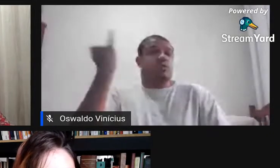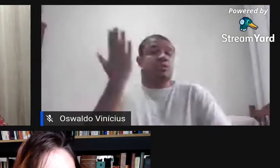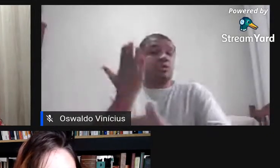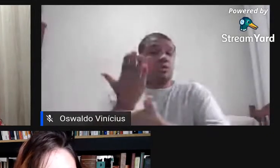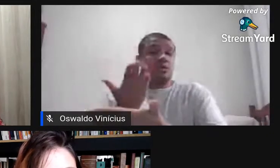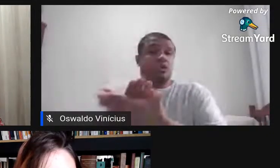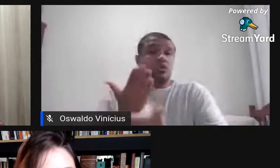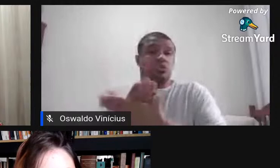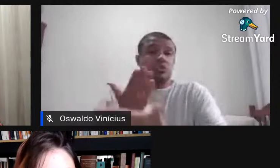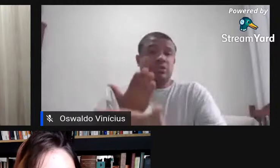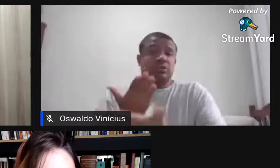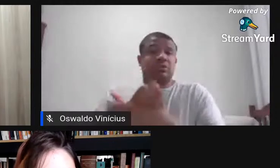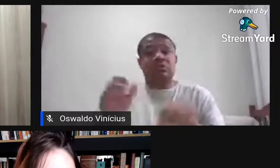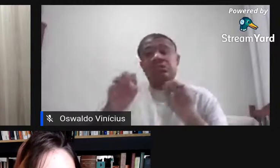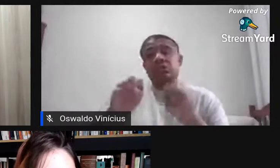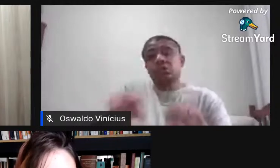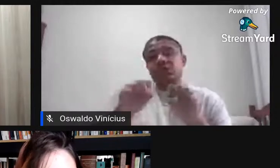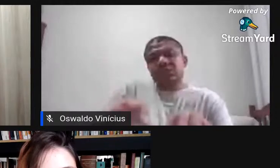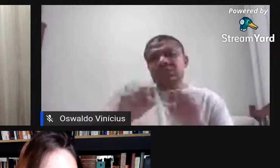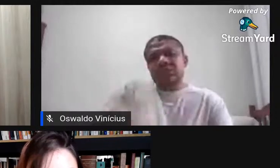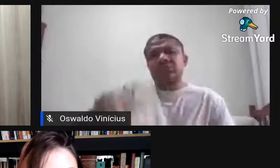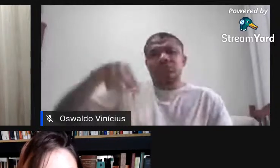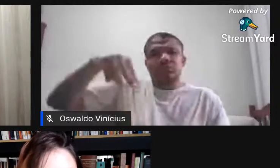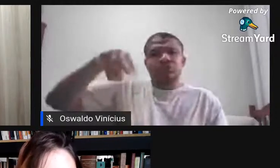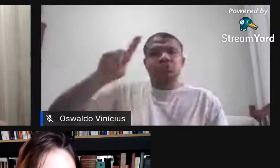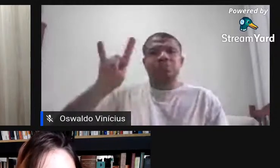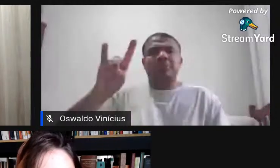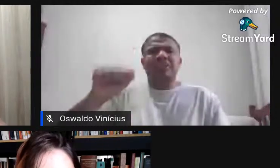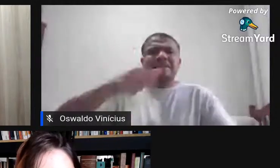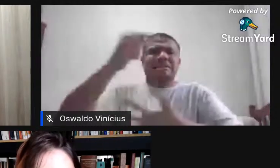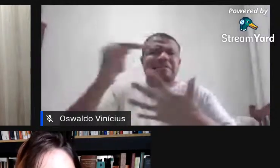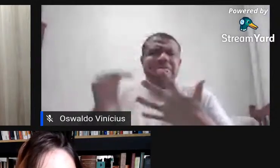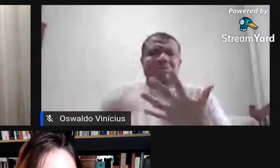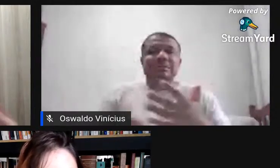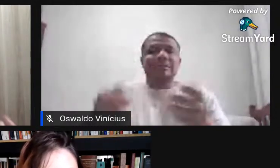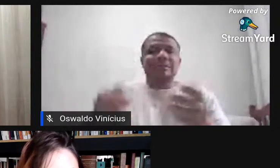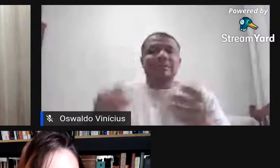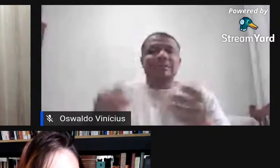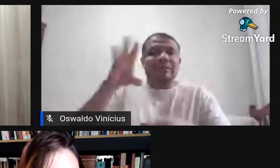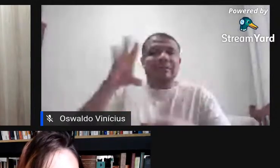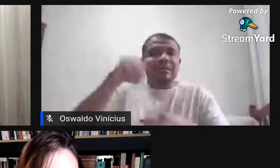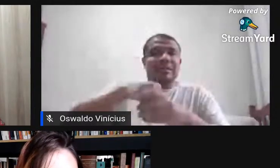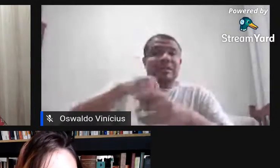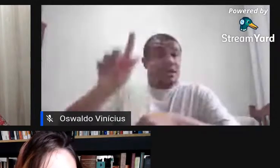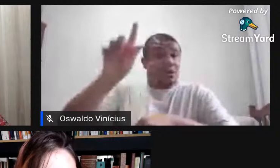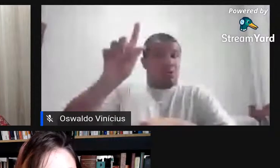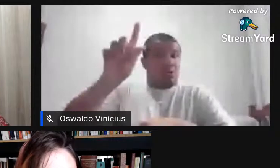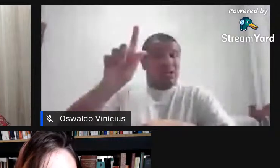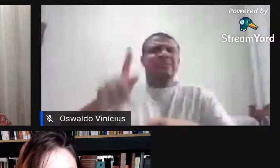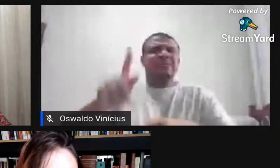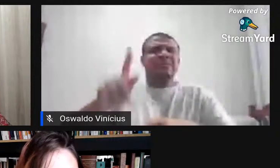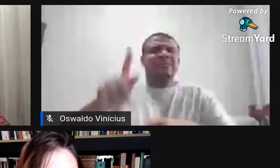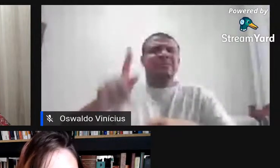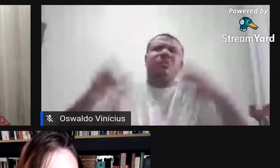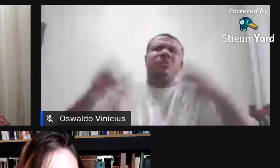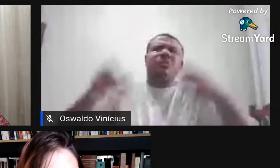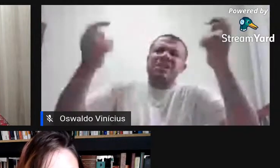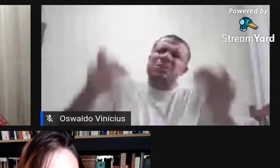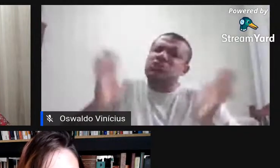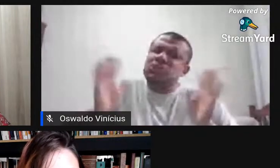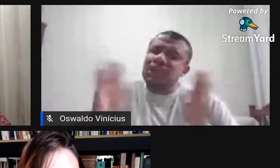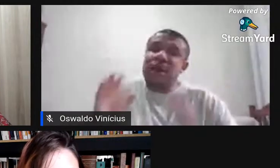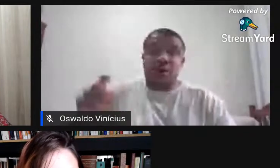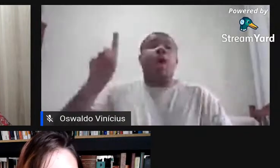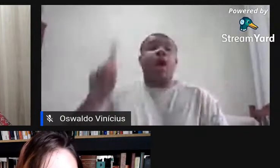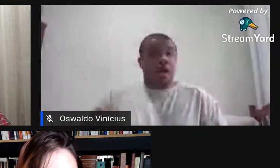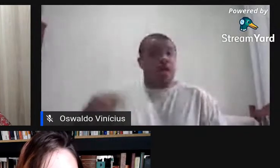ensino da intermedibilidade começar na graduação, né? Ele sempre falou isso, ele sempre pontuou que é uma coisa importante